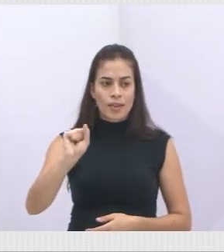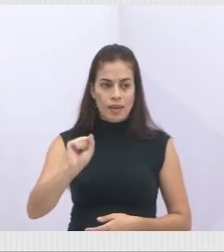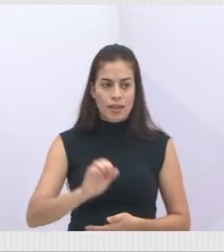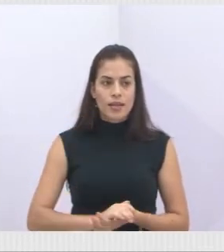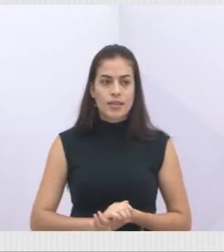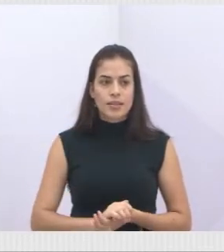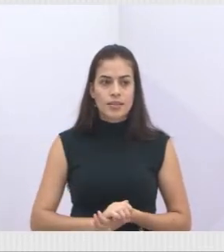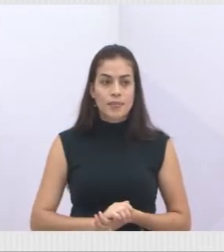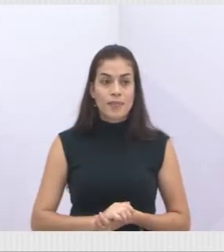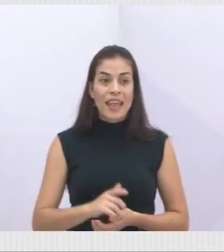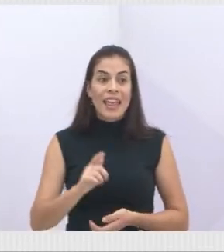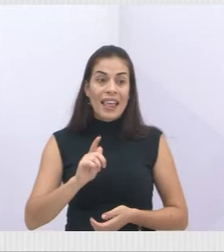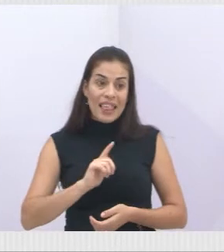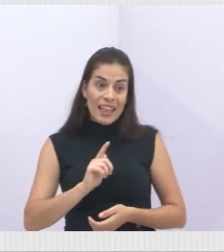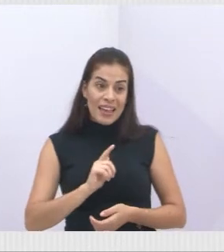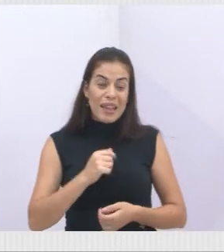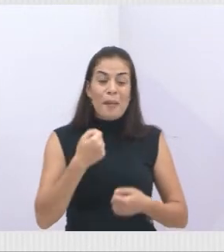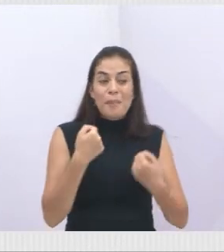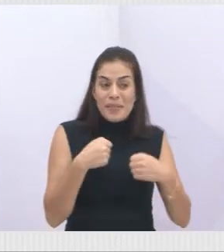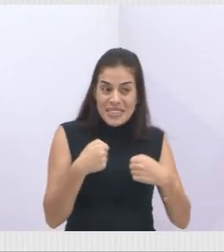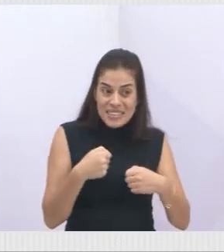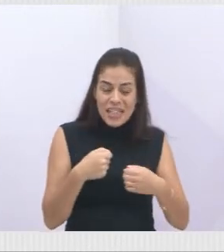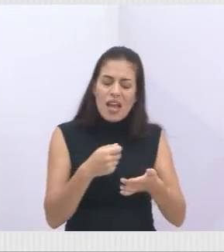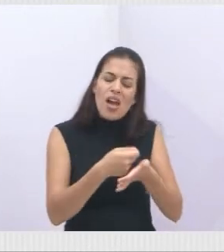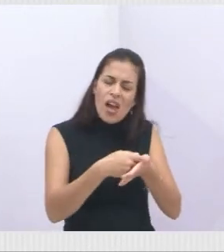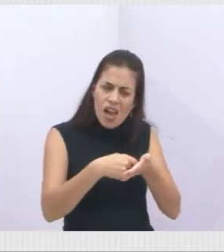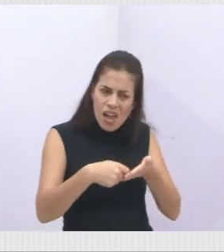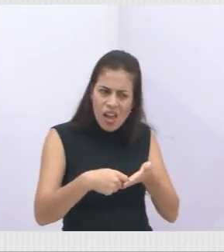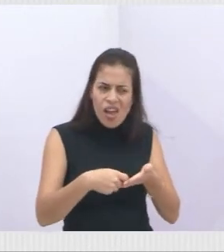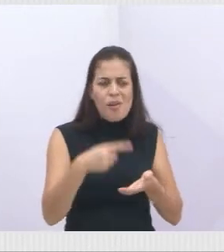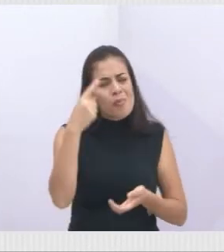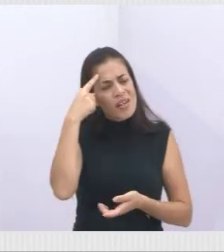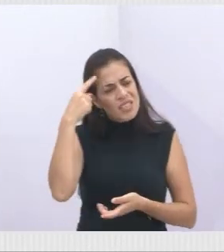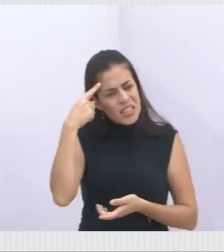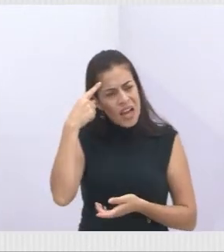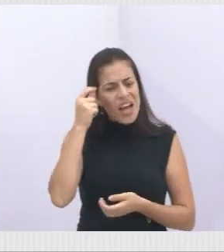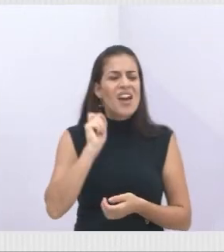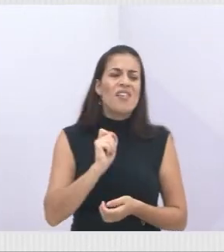,76 hectares já estão em processo de recuperação.